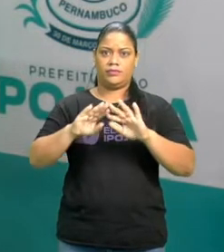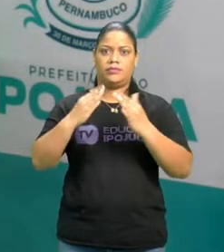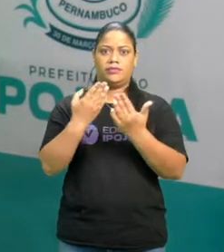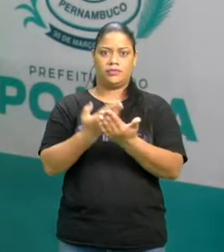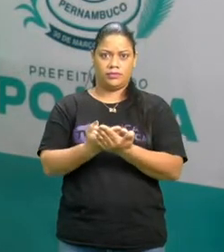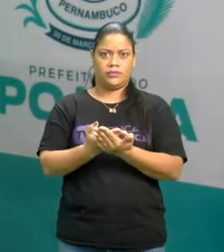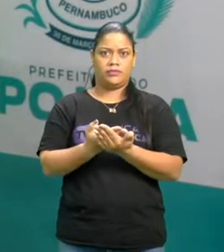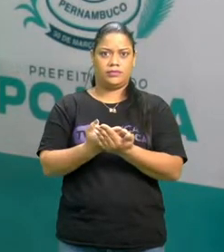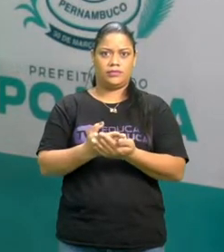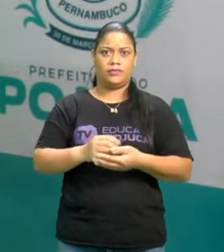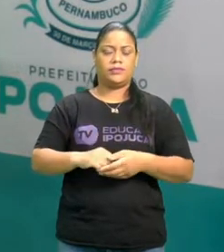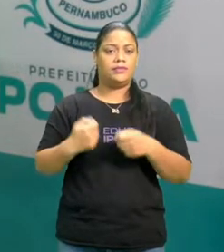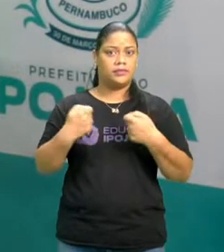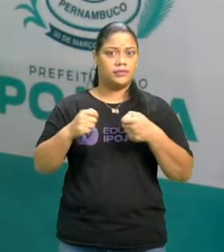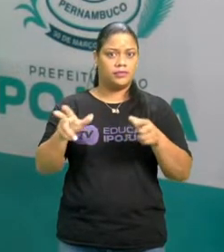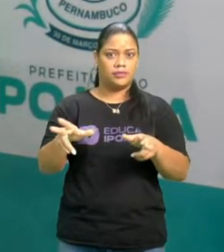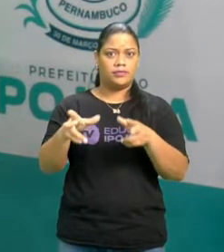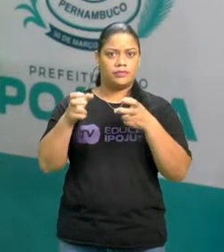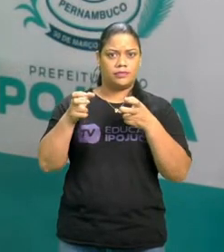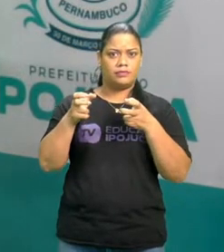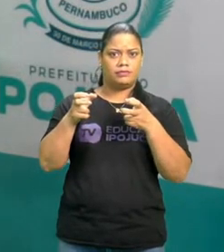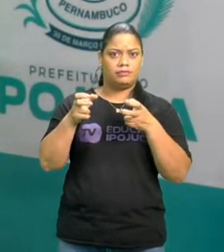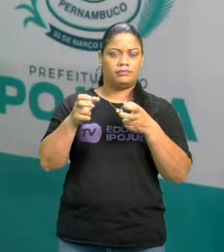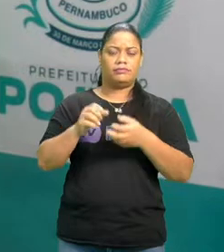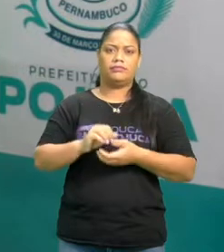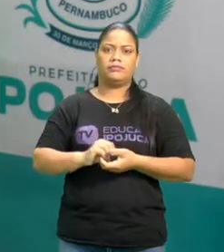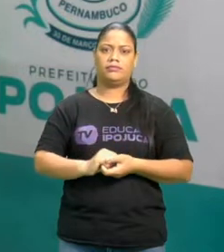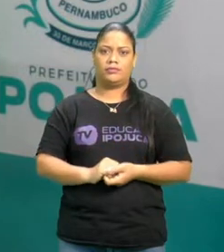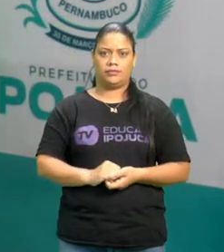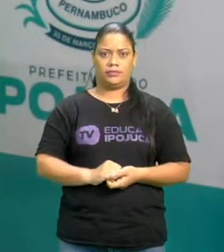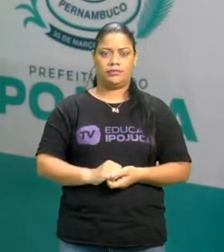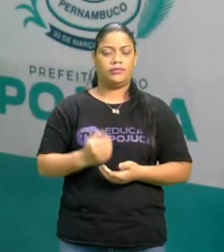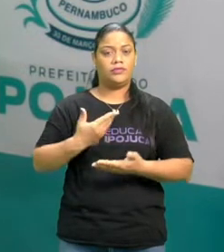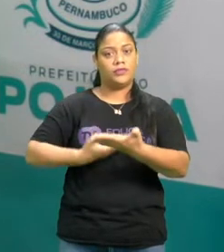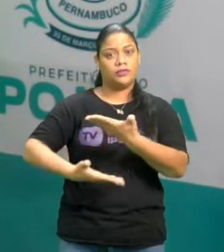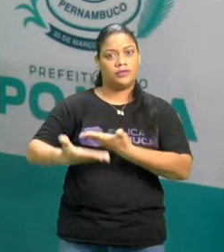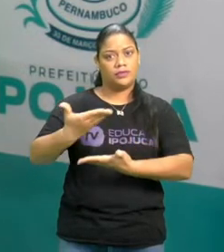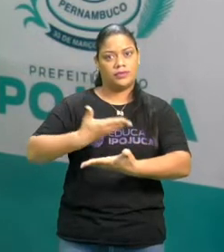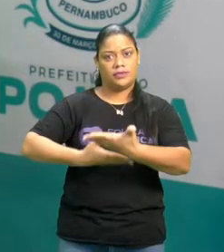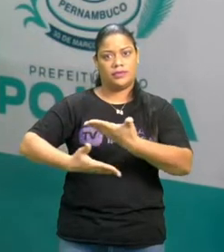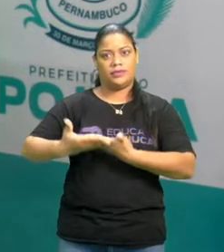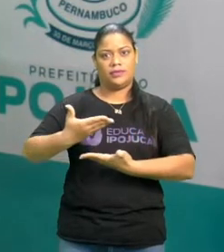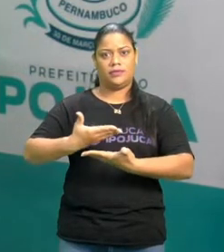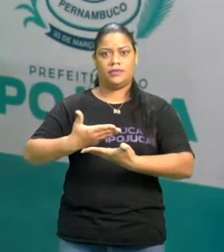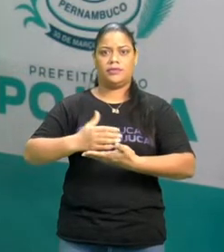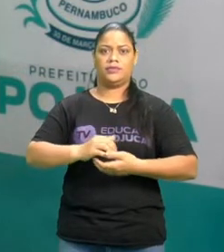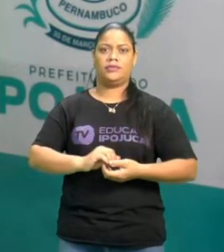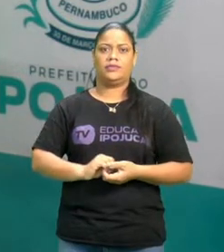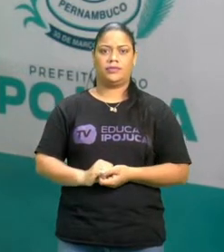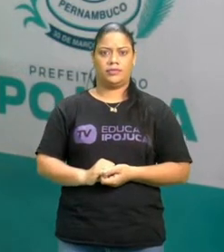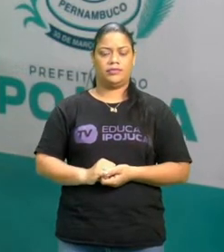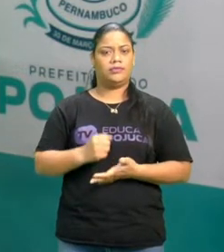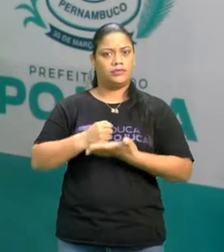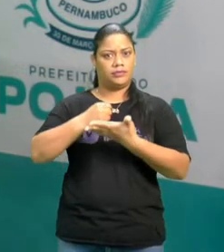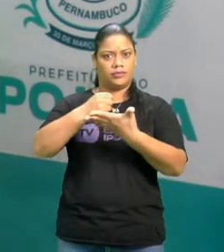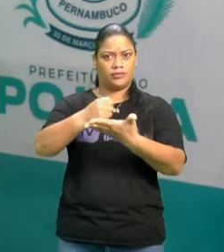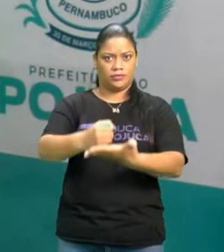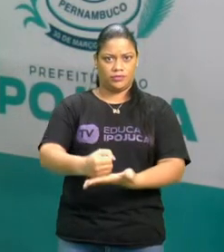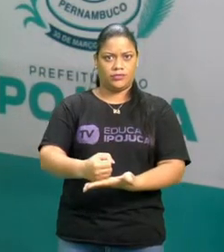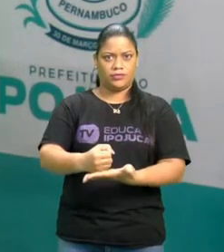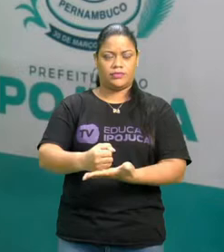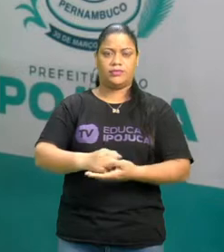Merece ter a nossa atenção, o nosso cuidado, a nossa contribuição em